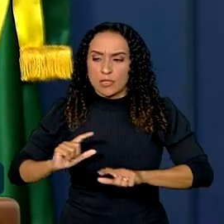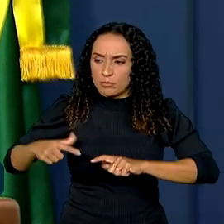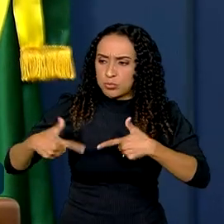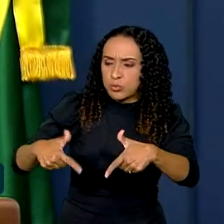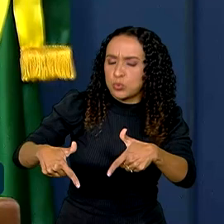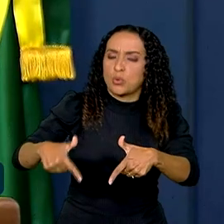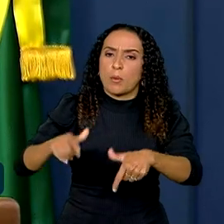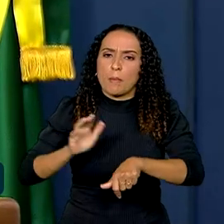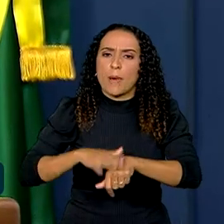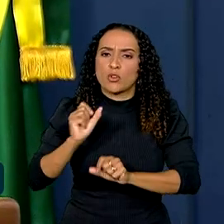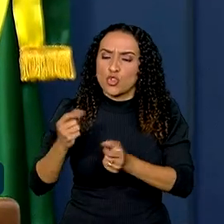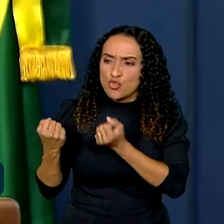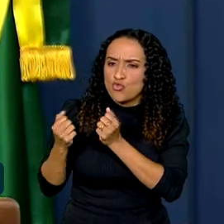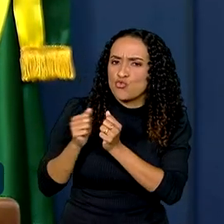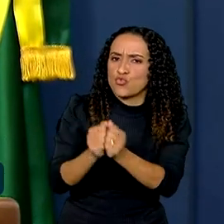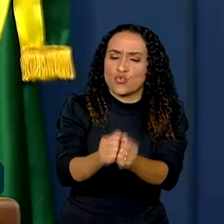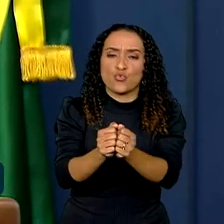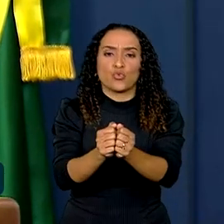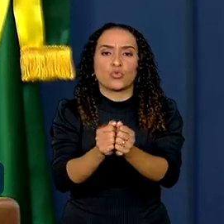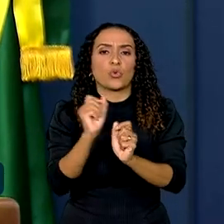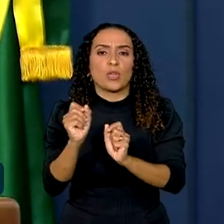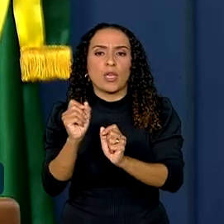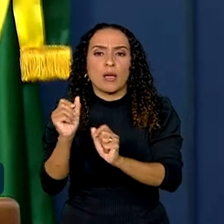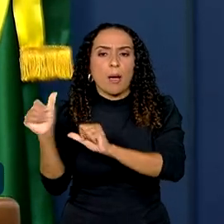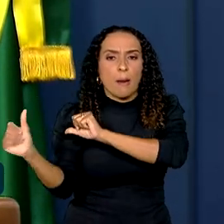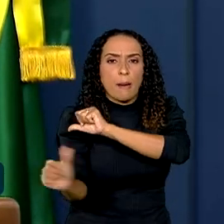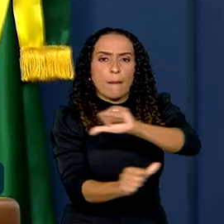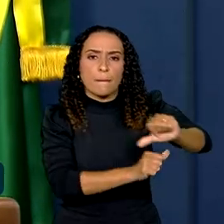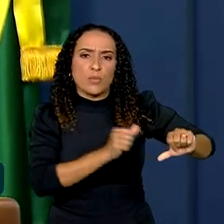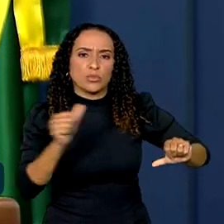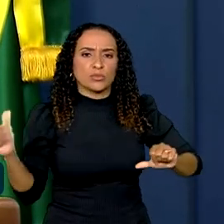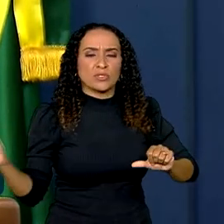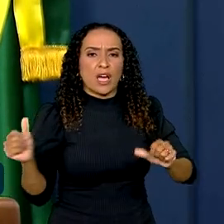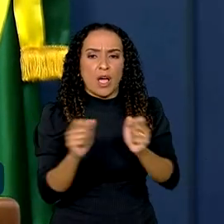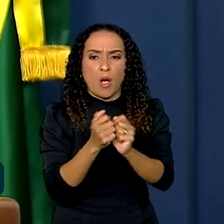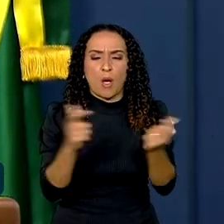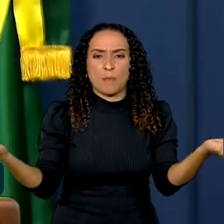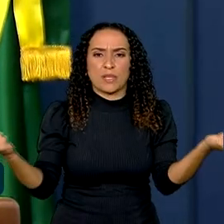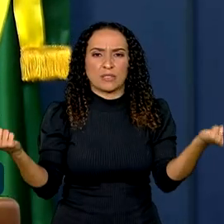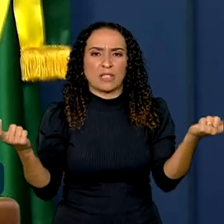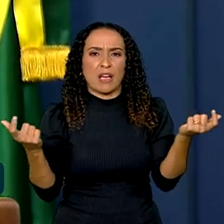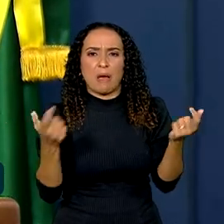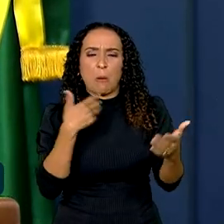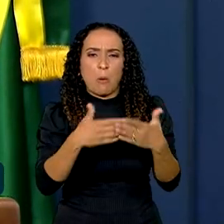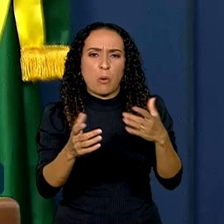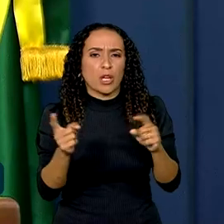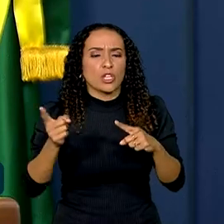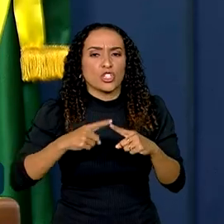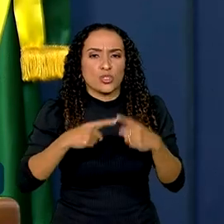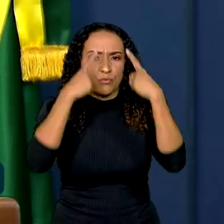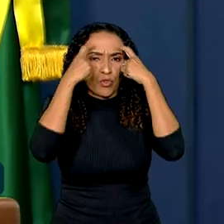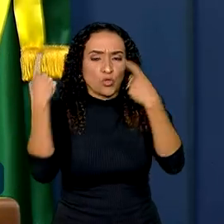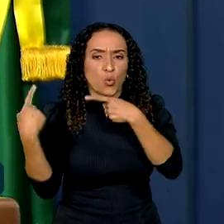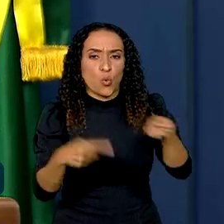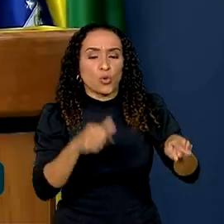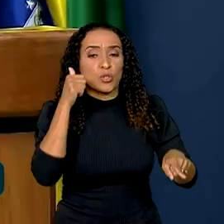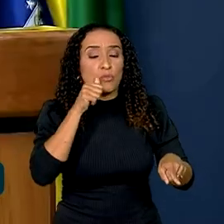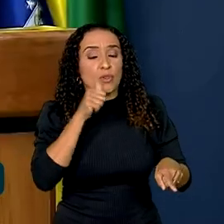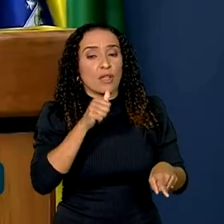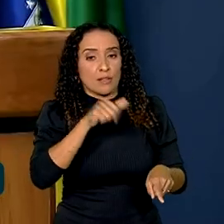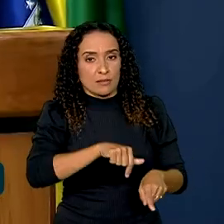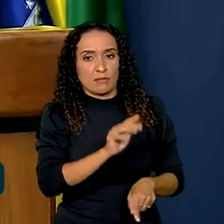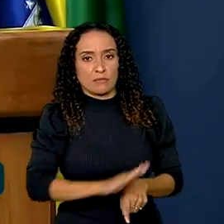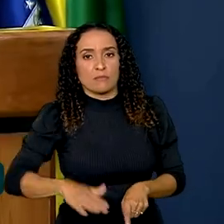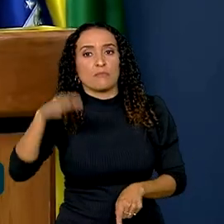cada vez mais, juntas e juntos, para reverter a tendência de aumento de todas as formas de violência contra as mulheres e meninas do Brasil.